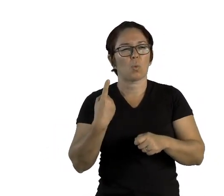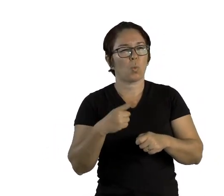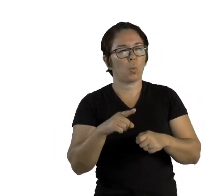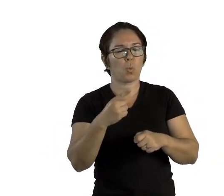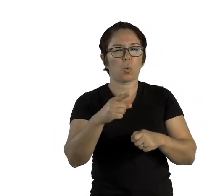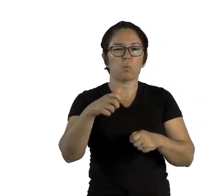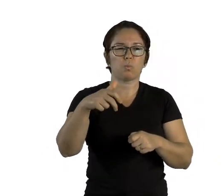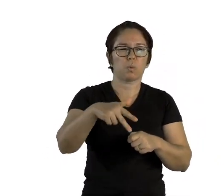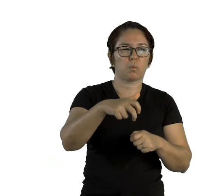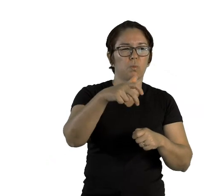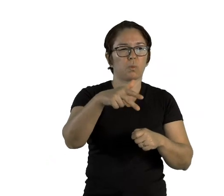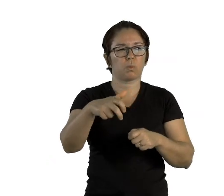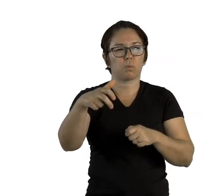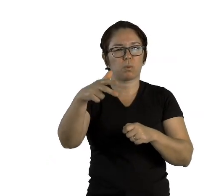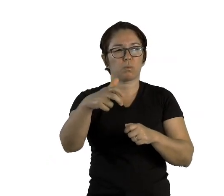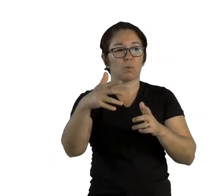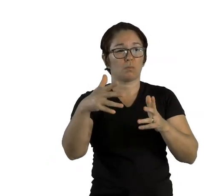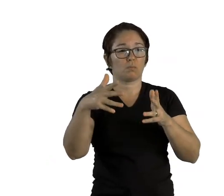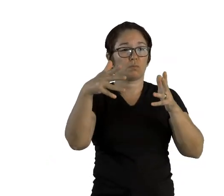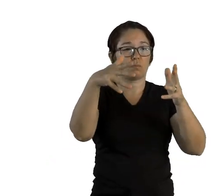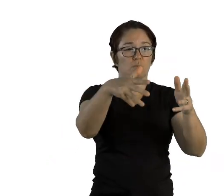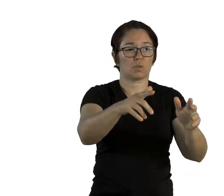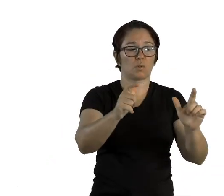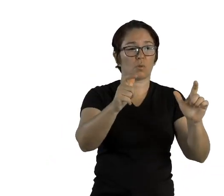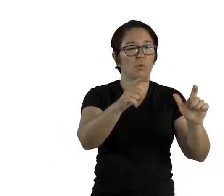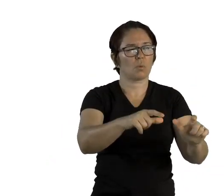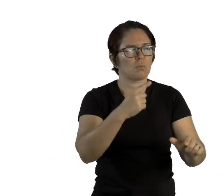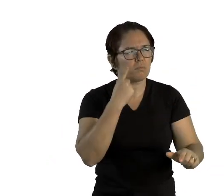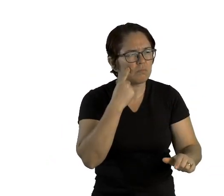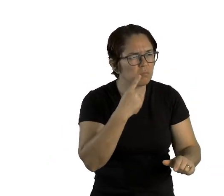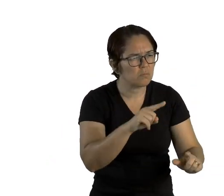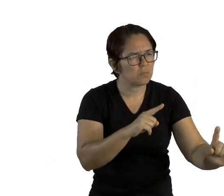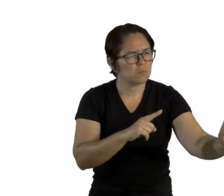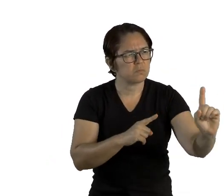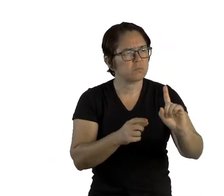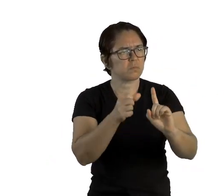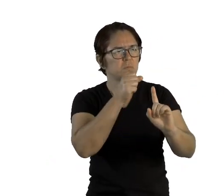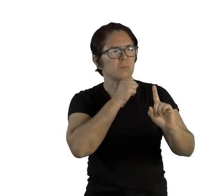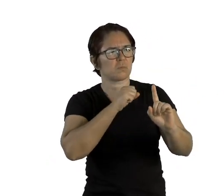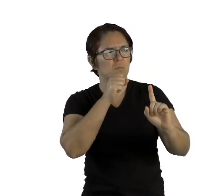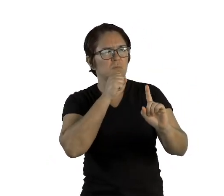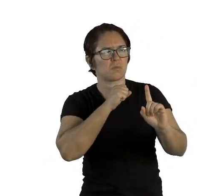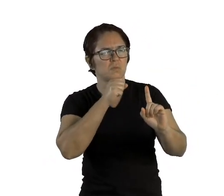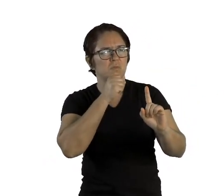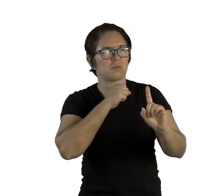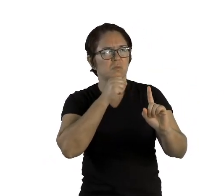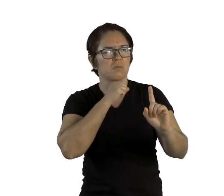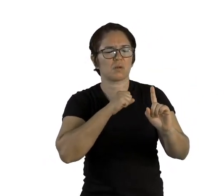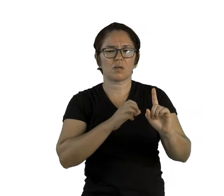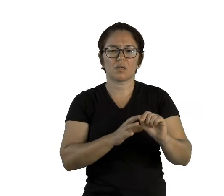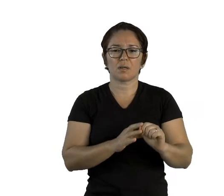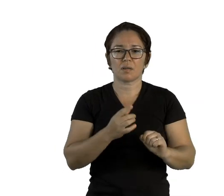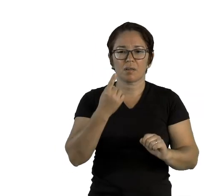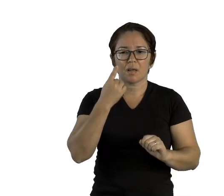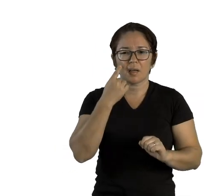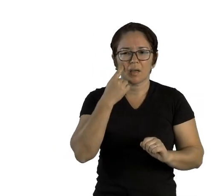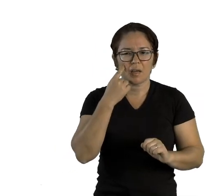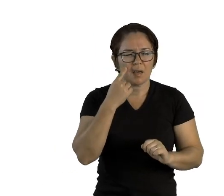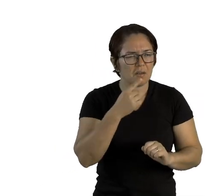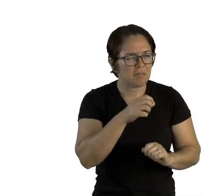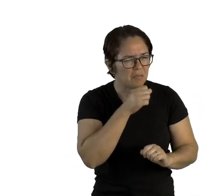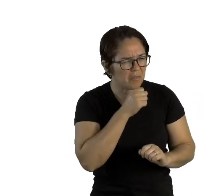Ao chegar no endereço, avistou uma velhinha, tão estranha que o carteiro até comentou baixinho.